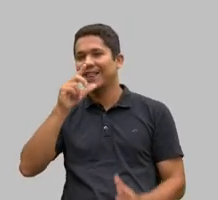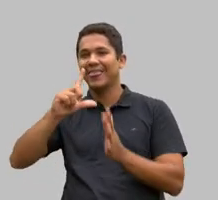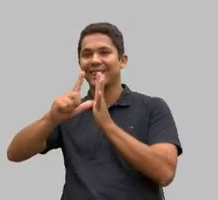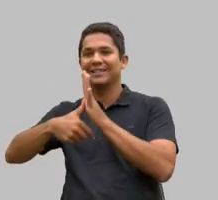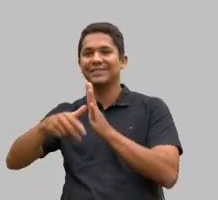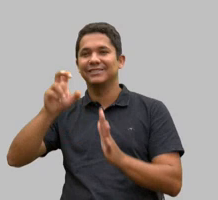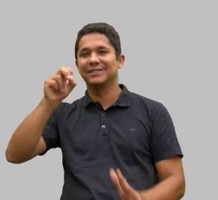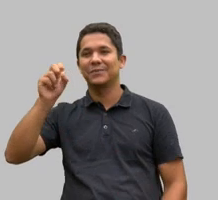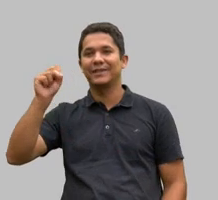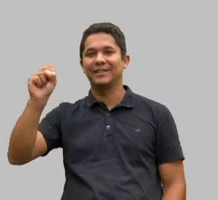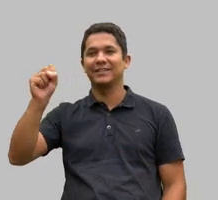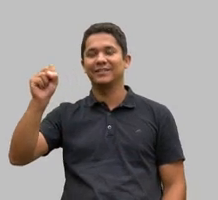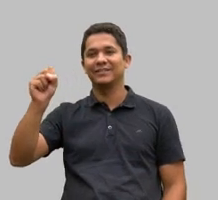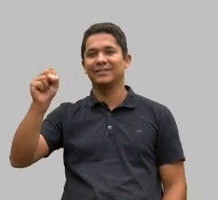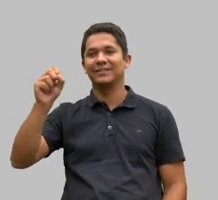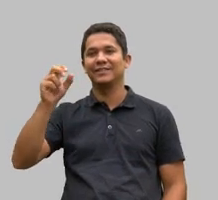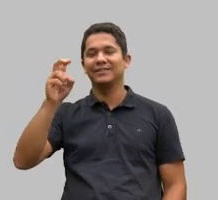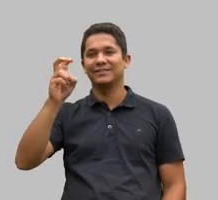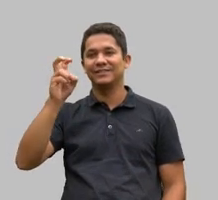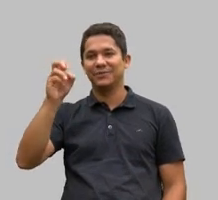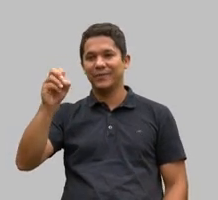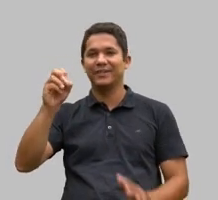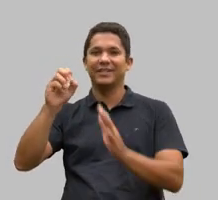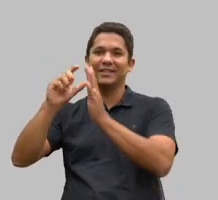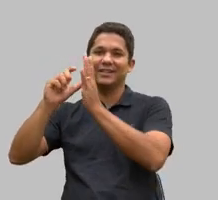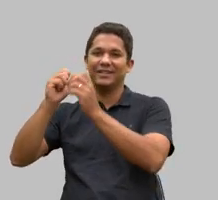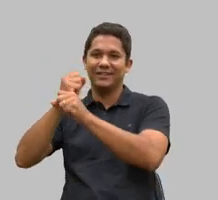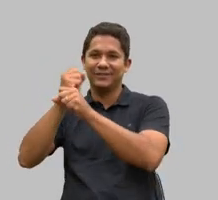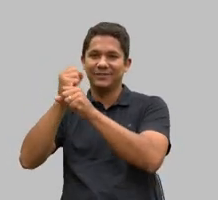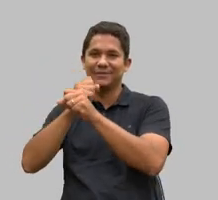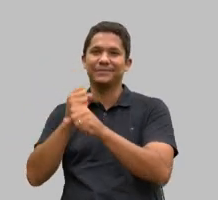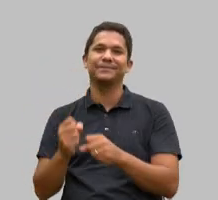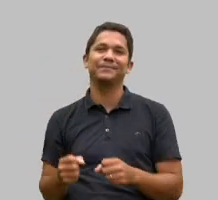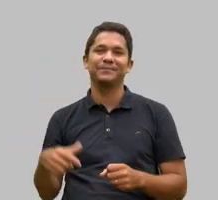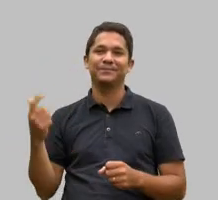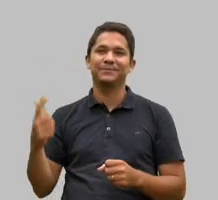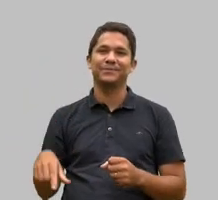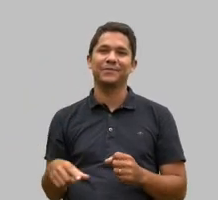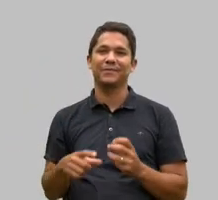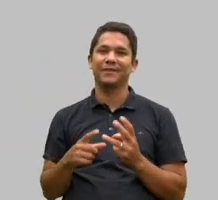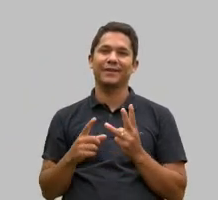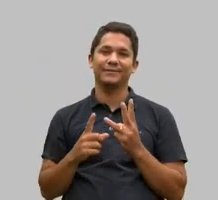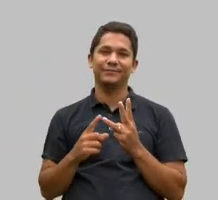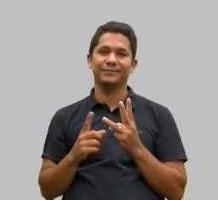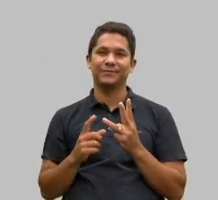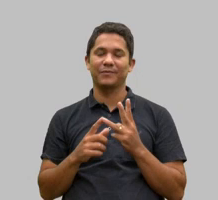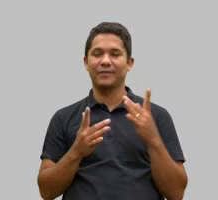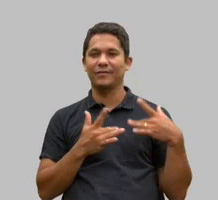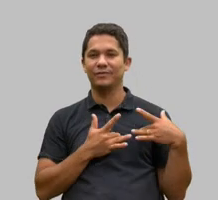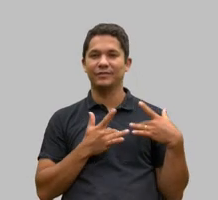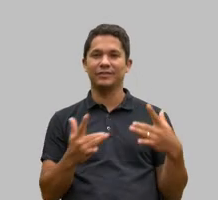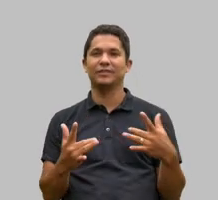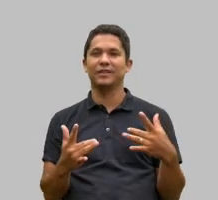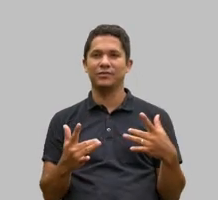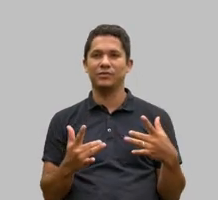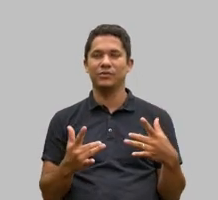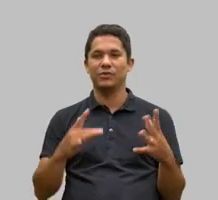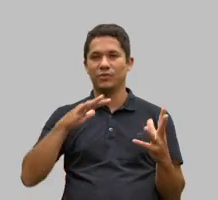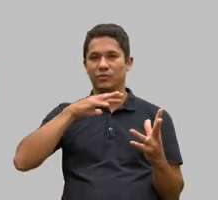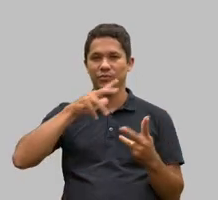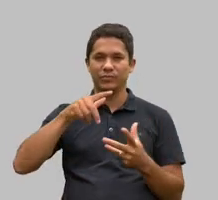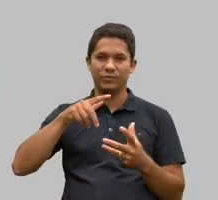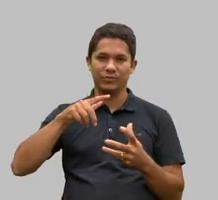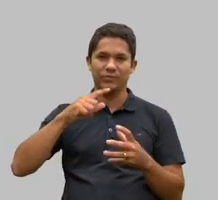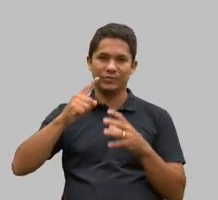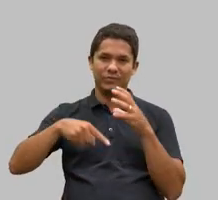prática social. por último e terceiro ali no grifo, o voluntariado em todo o mundo, os relatórios da própria Nações Unidas